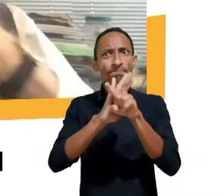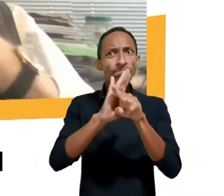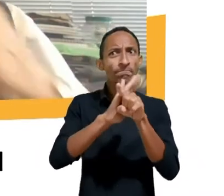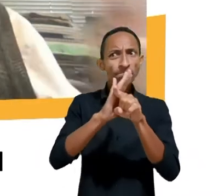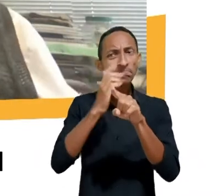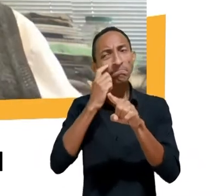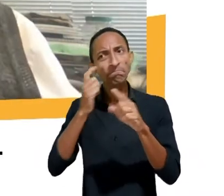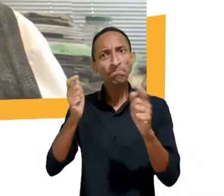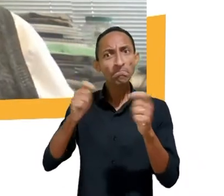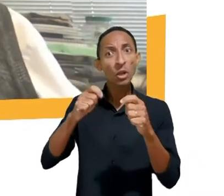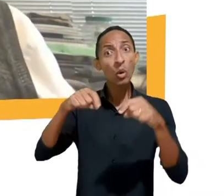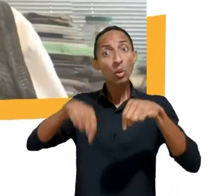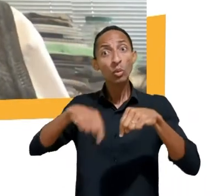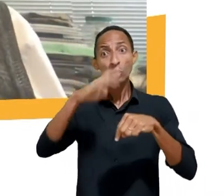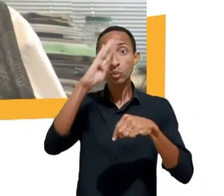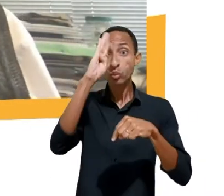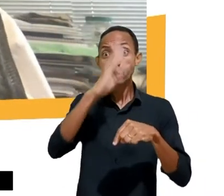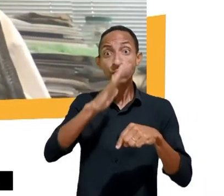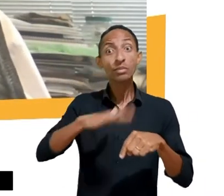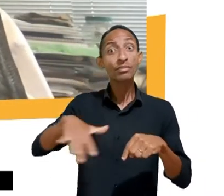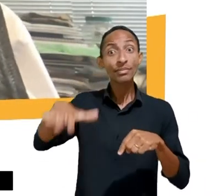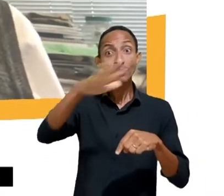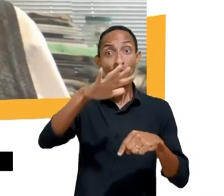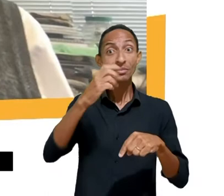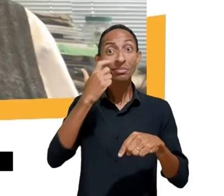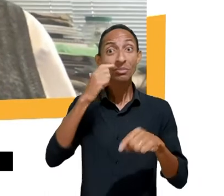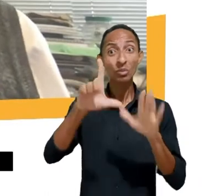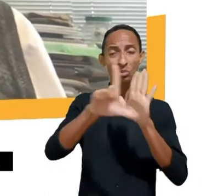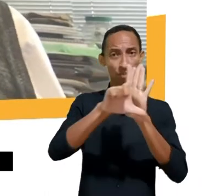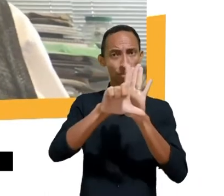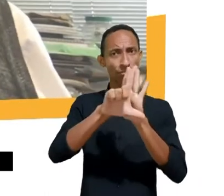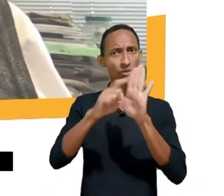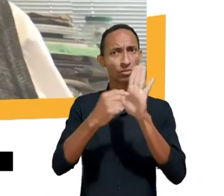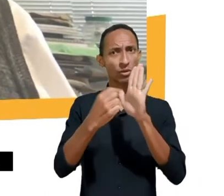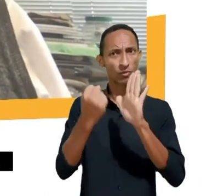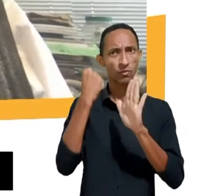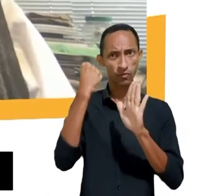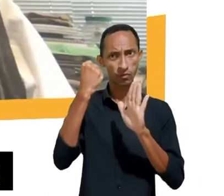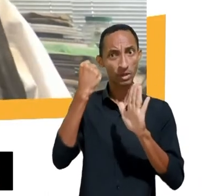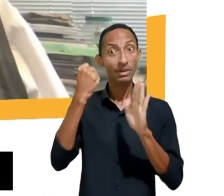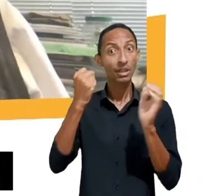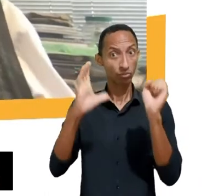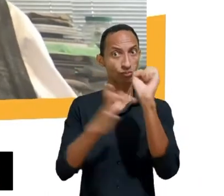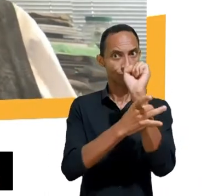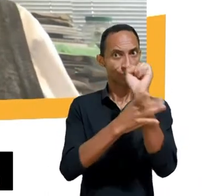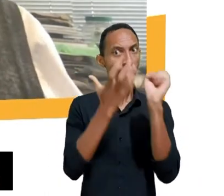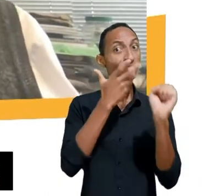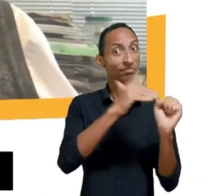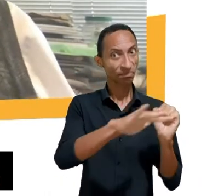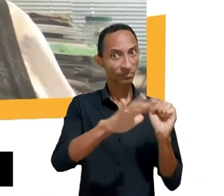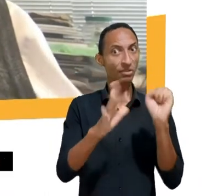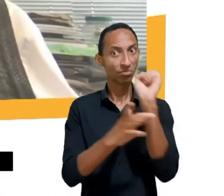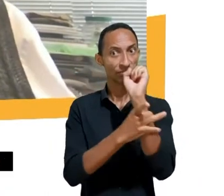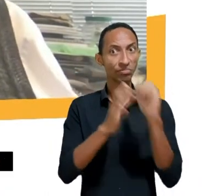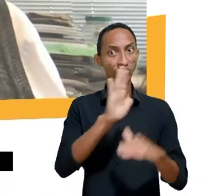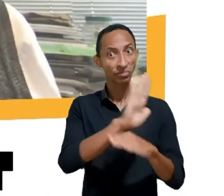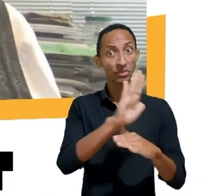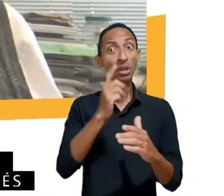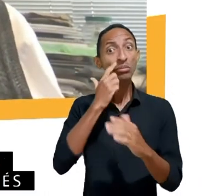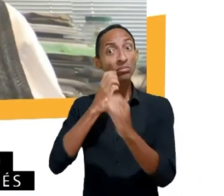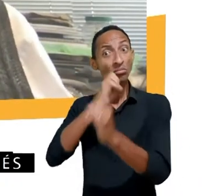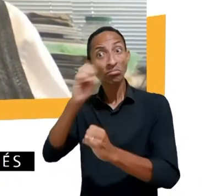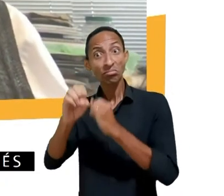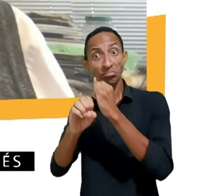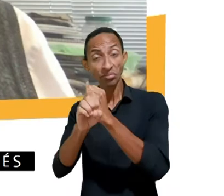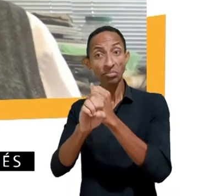uma legislação também muito sólida, muito forte de apoio às crianças e, quando você fala de internet, essas duas legislações têm que